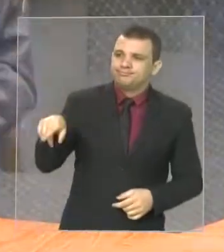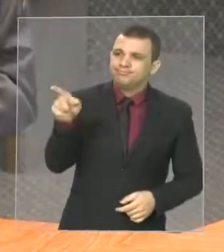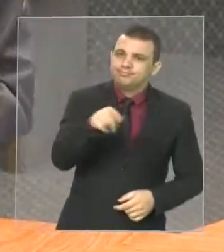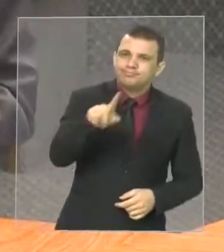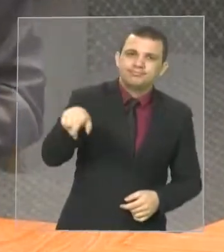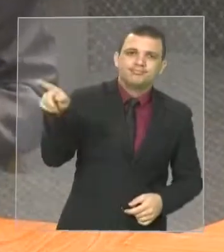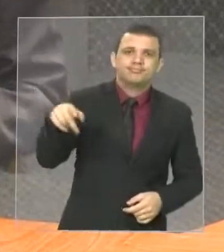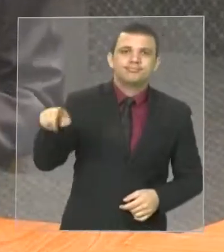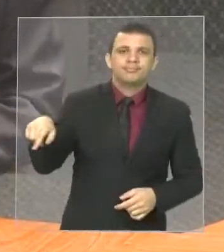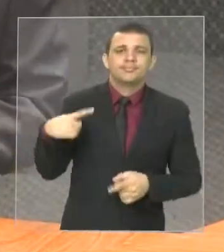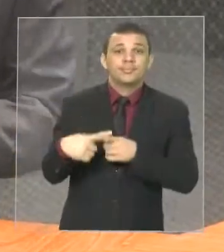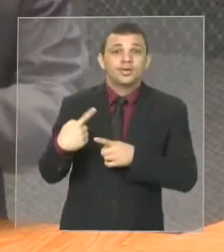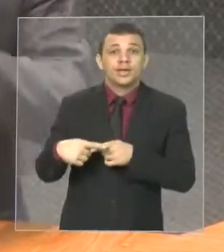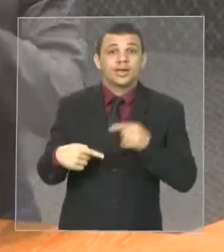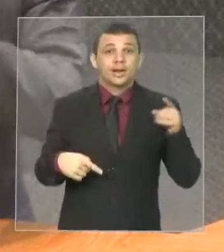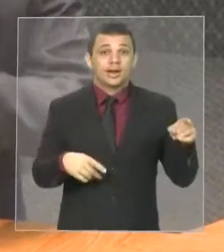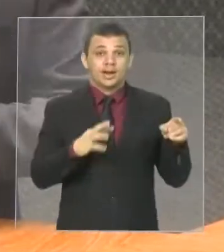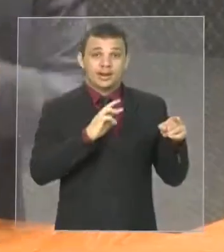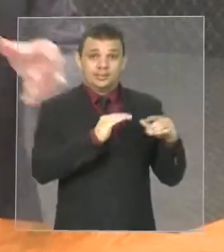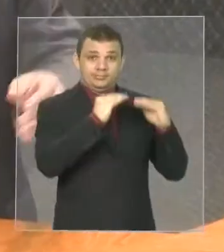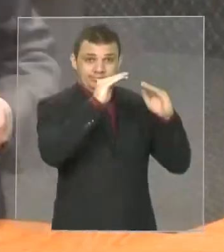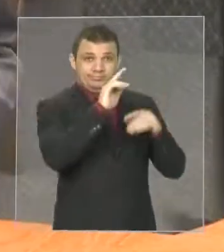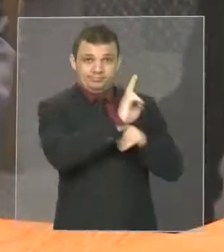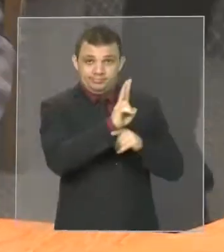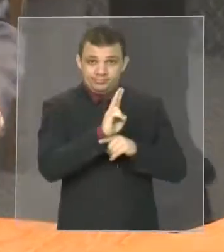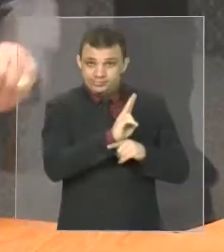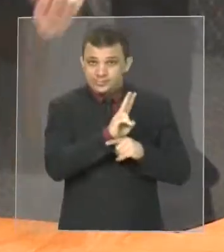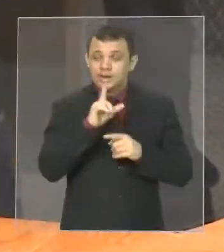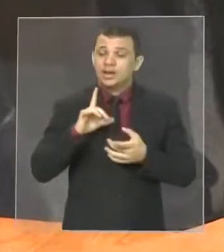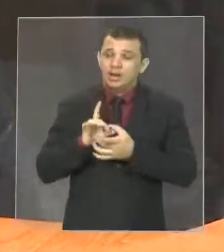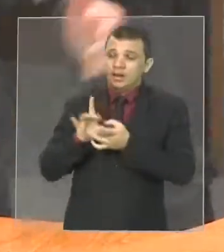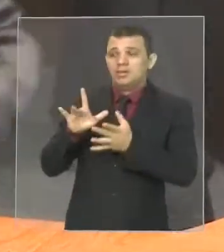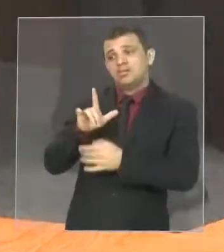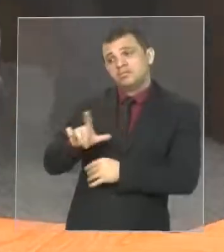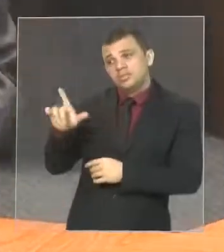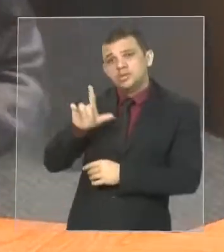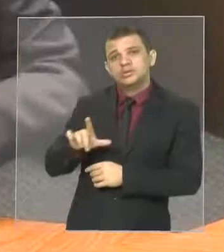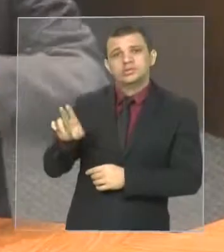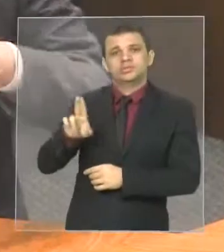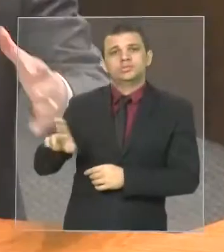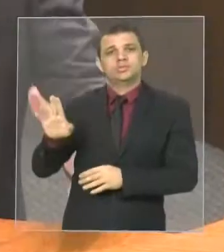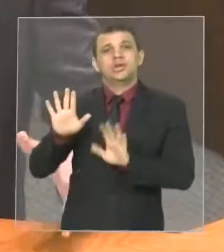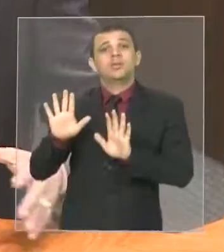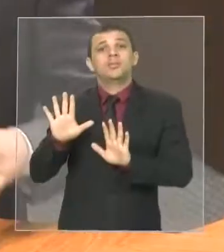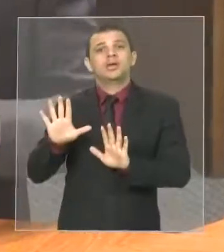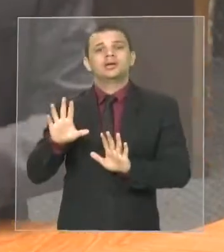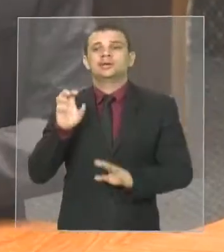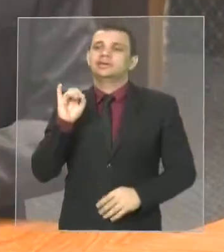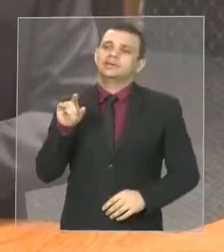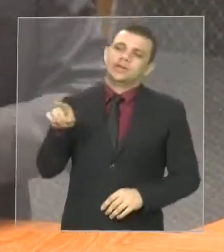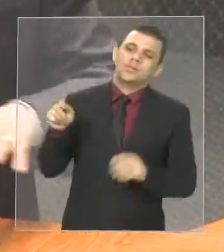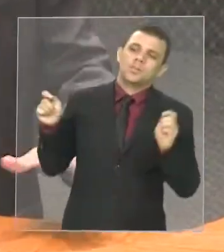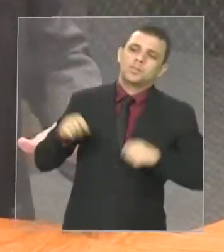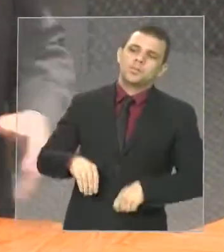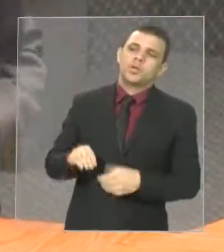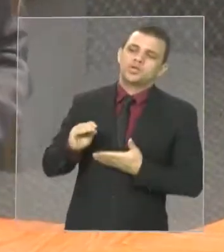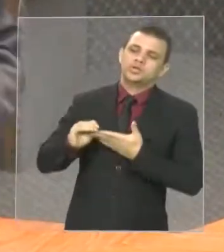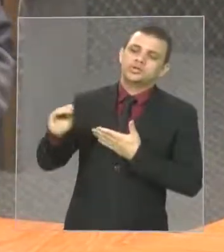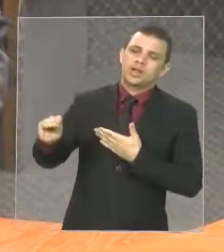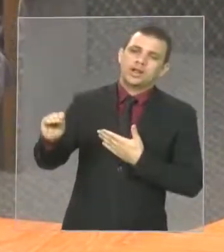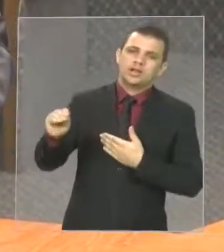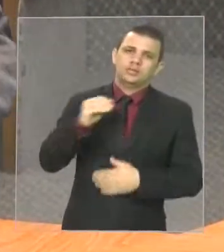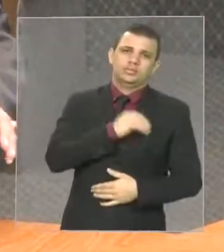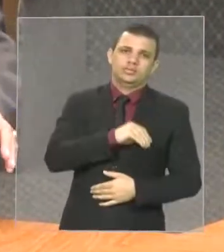exercer a atividade. Quem vai dar o direito, dizer se tem direito a outros benefícios, aí vai ser o exercício da profissão.